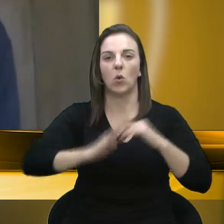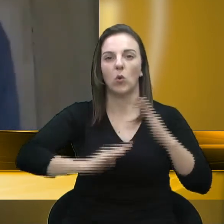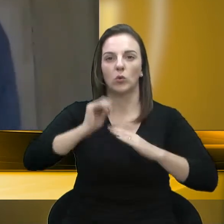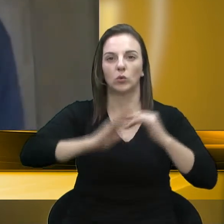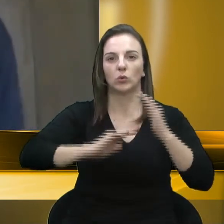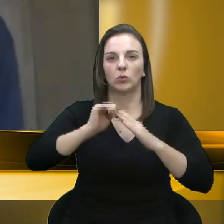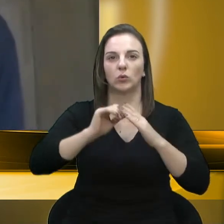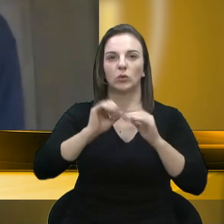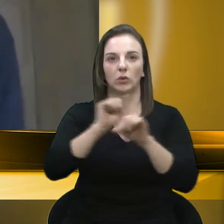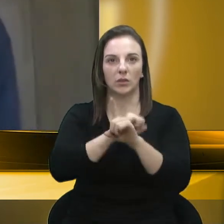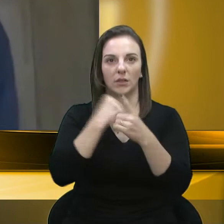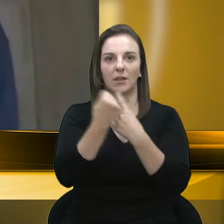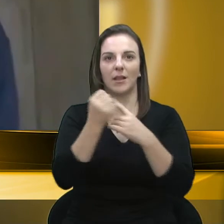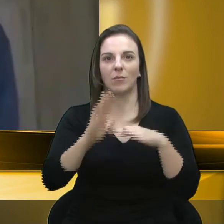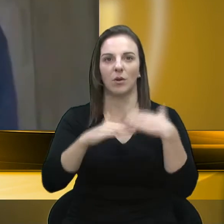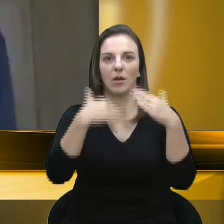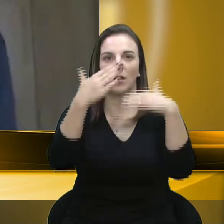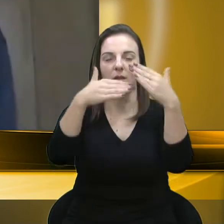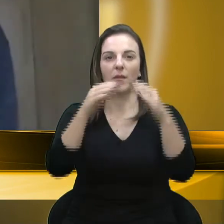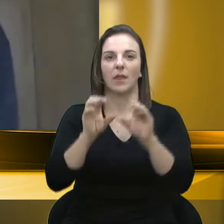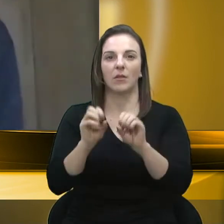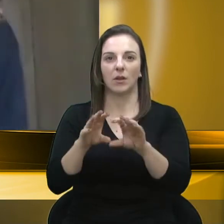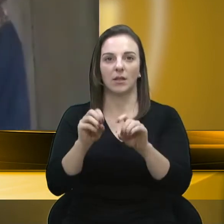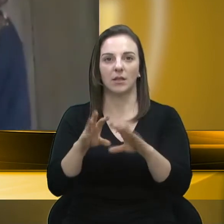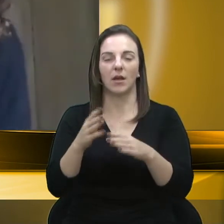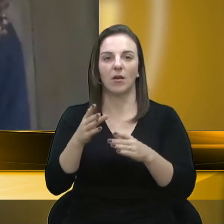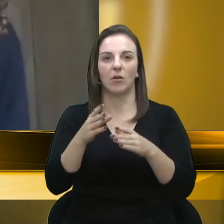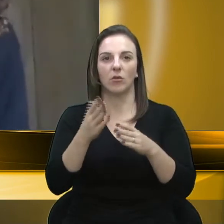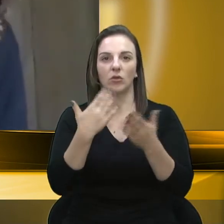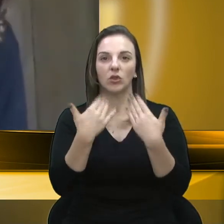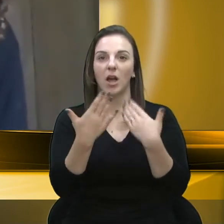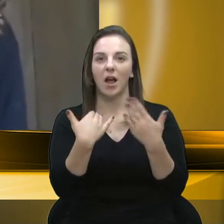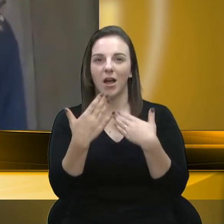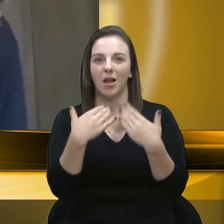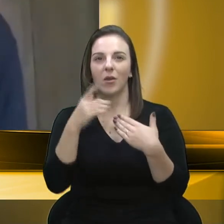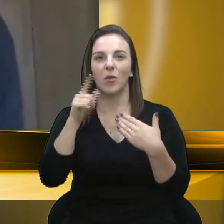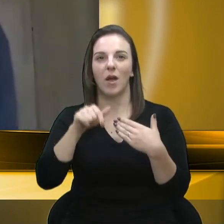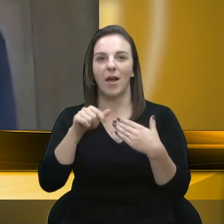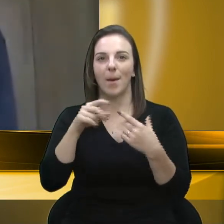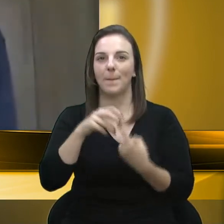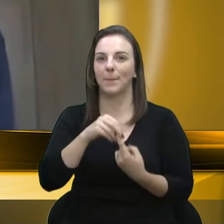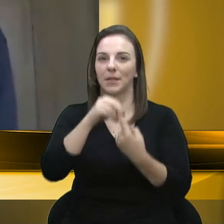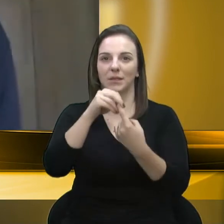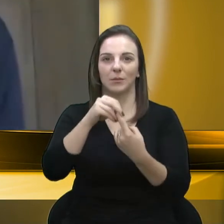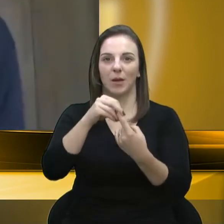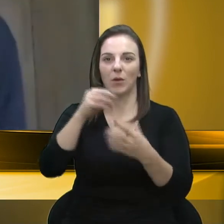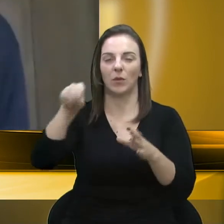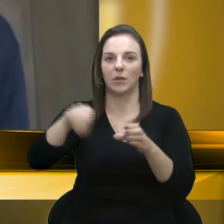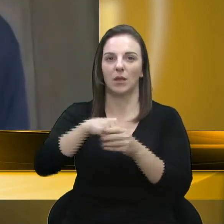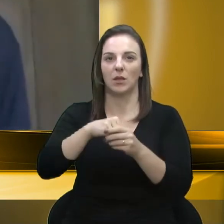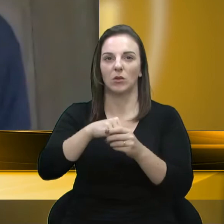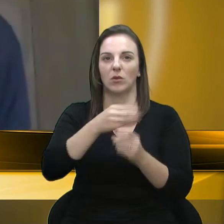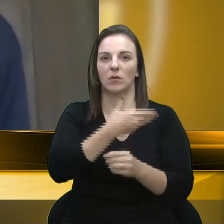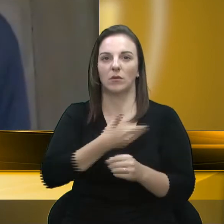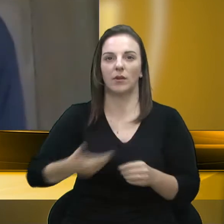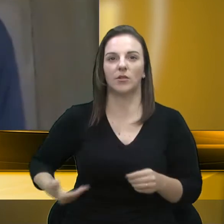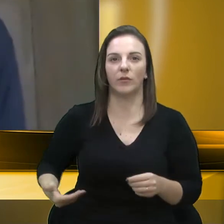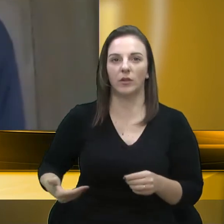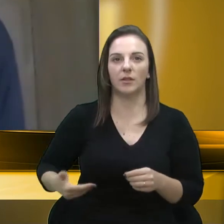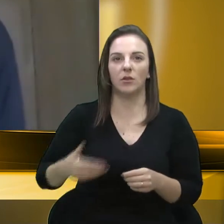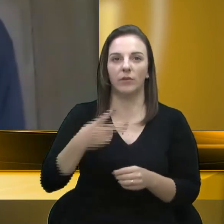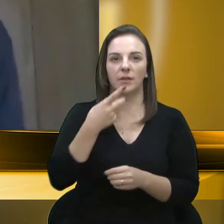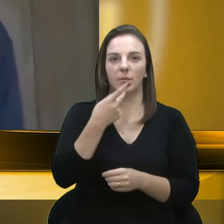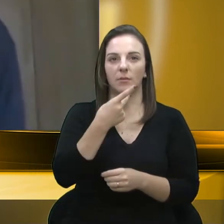A educação e o diálogo são peças fundamentais de um bom governo. E é de extrema importância nós olharmos com